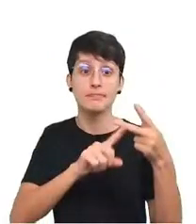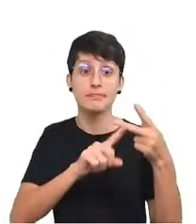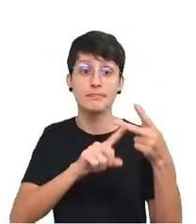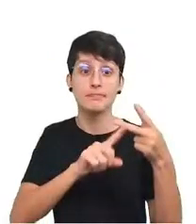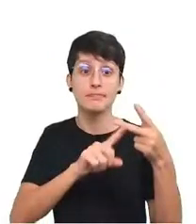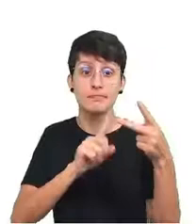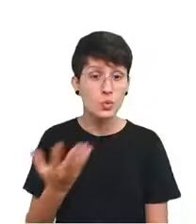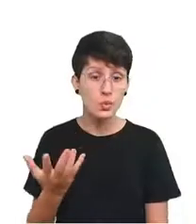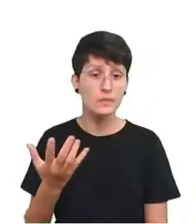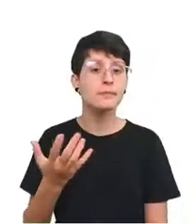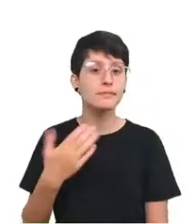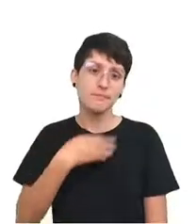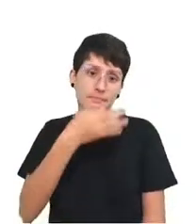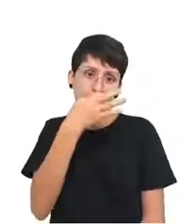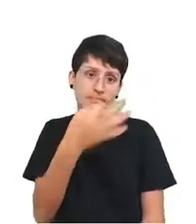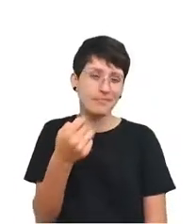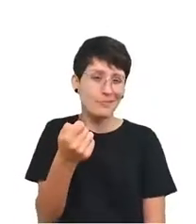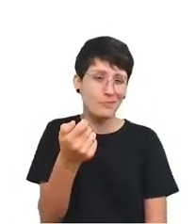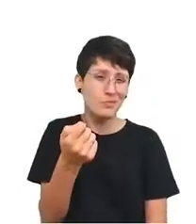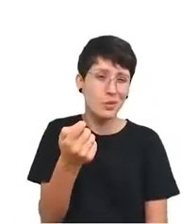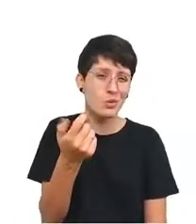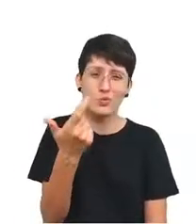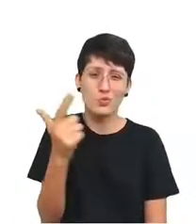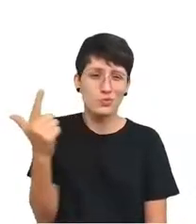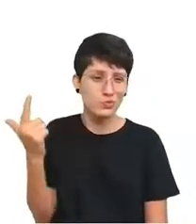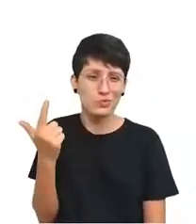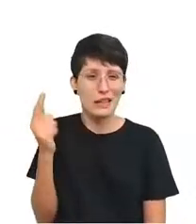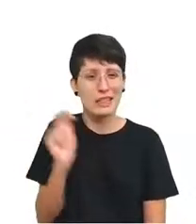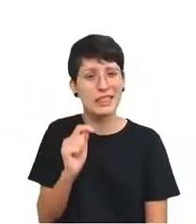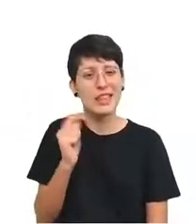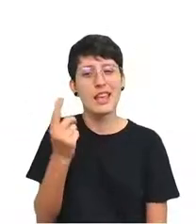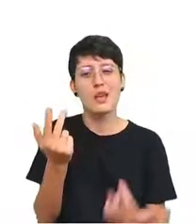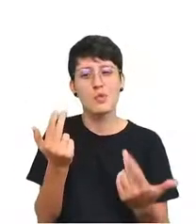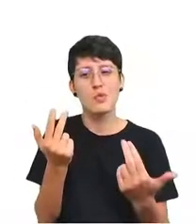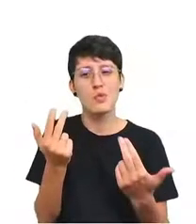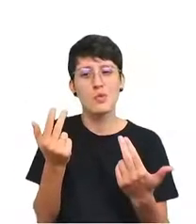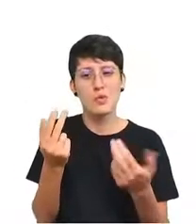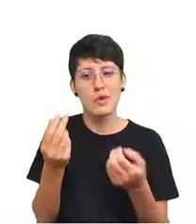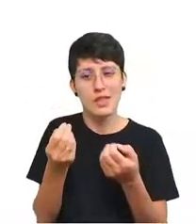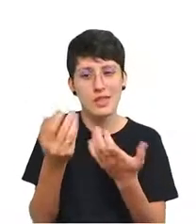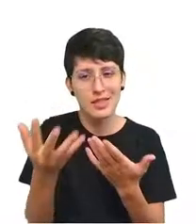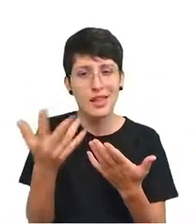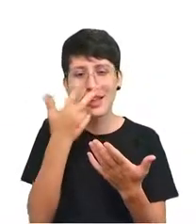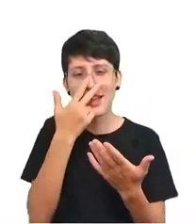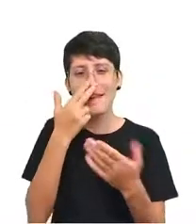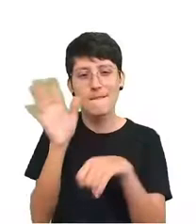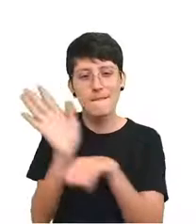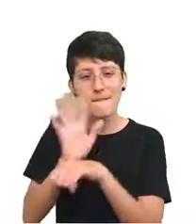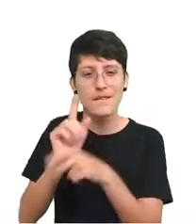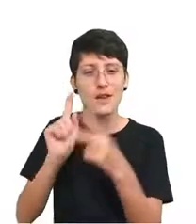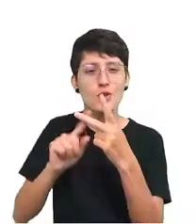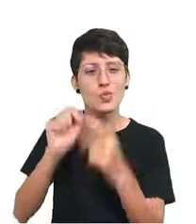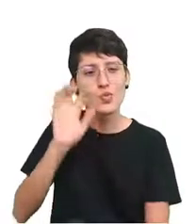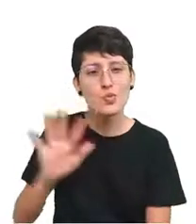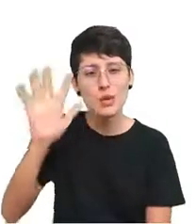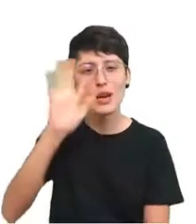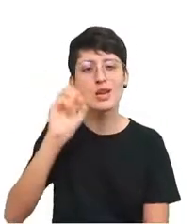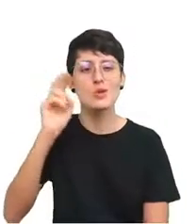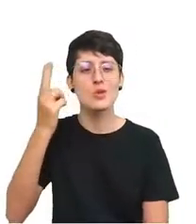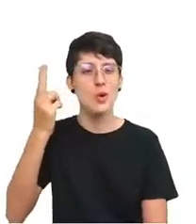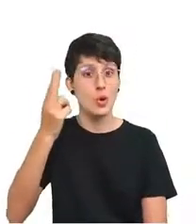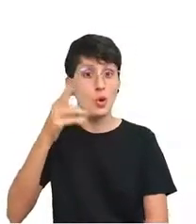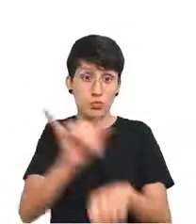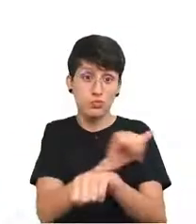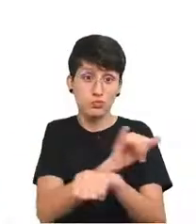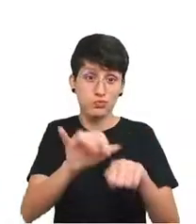opinião, há pouquíssimas alternativas que você pode, que você tem para analisar vídeos e imagens, e as técnicas de machine learning são as